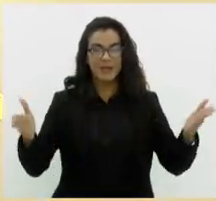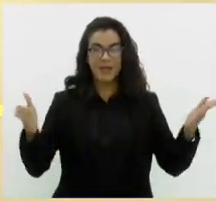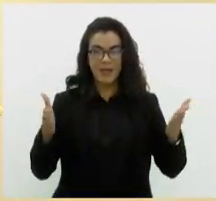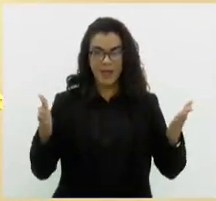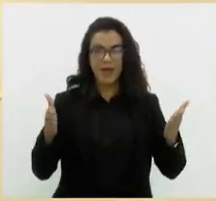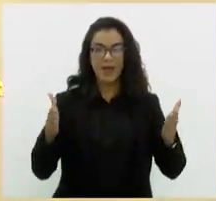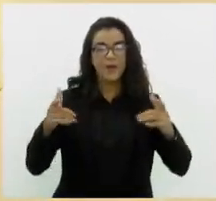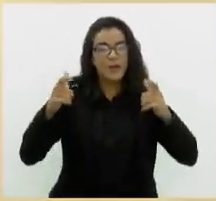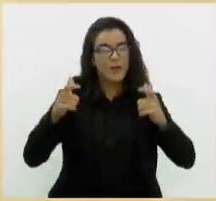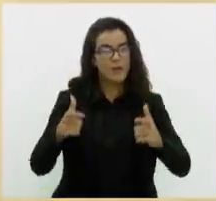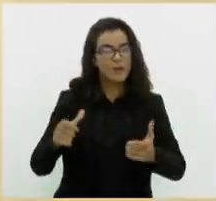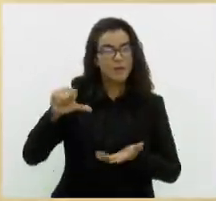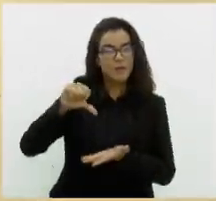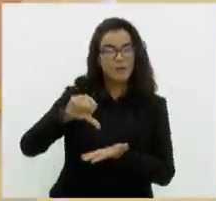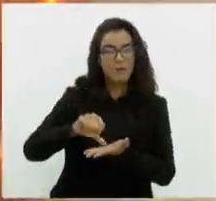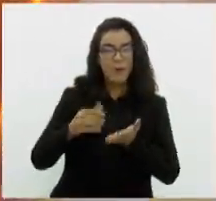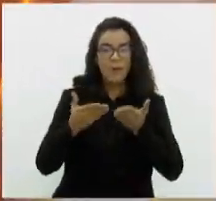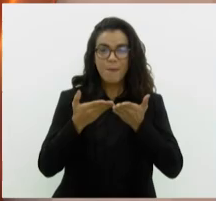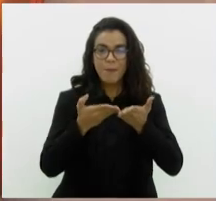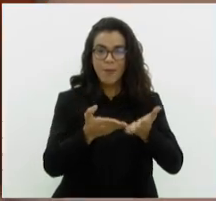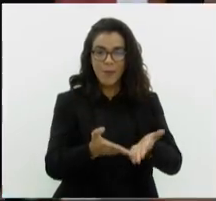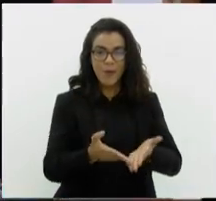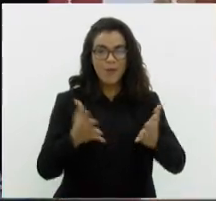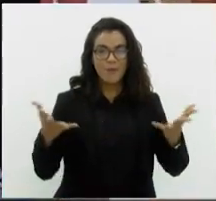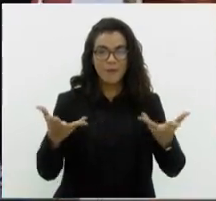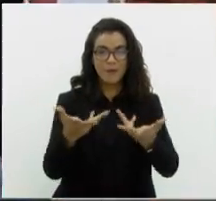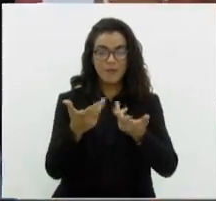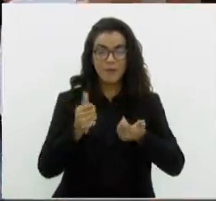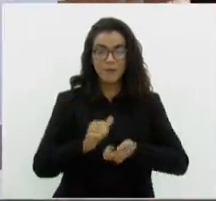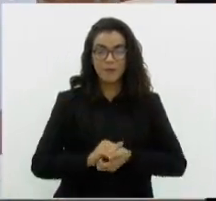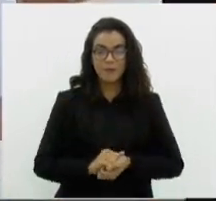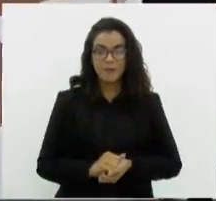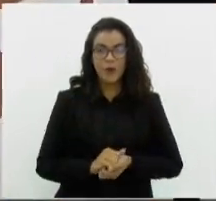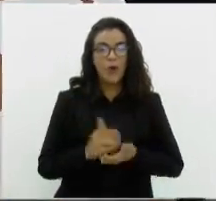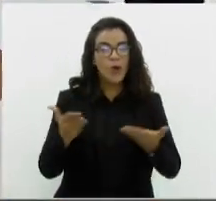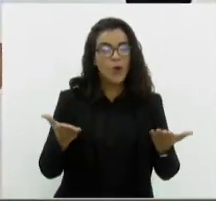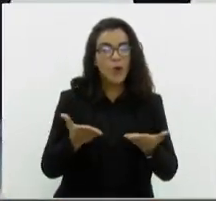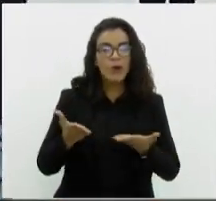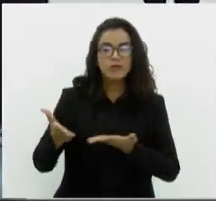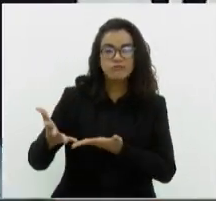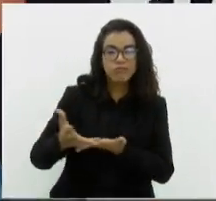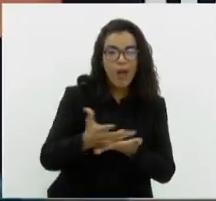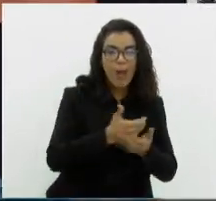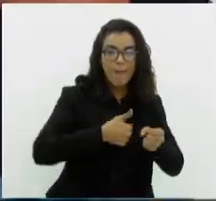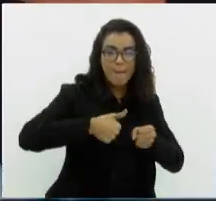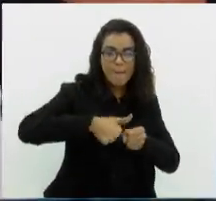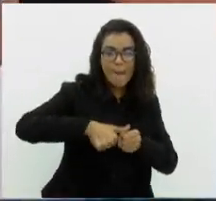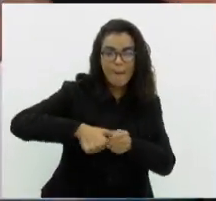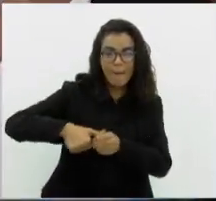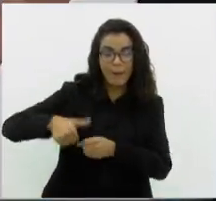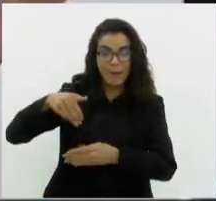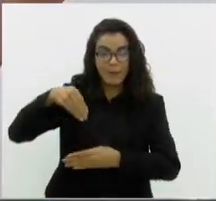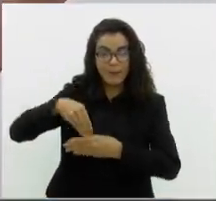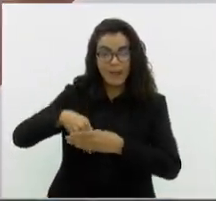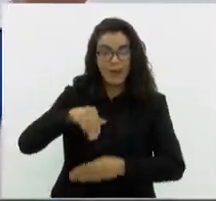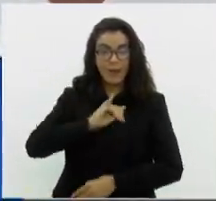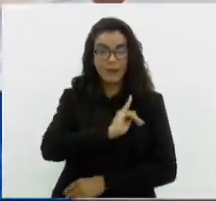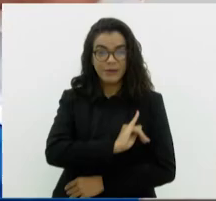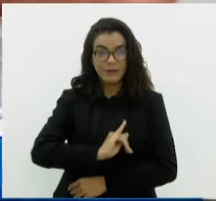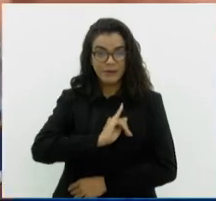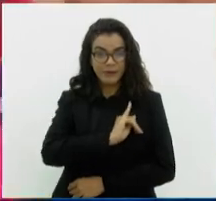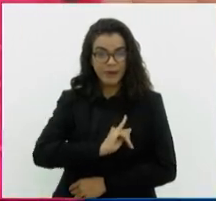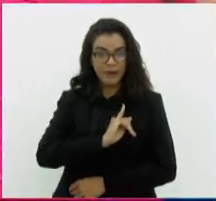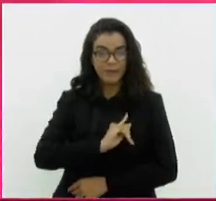hub de inovação Porto Maravalei. TRE realiza ações para a coleta de biometria de eleitores de Itaguaí, na região